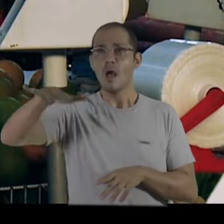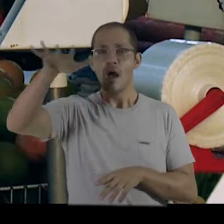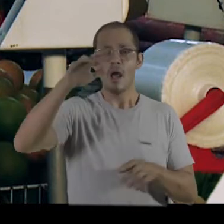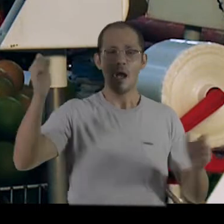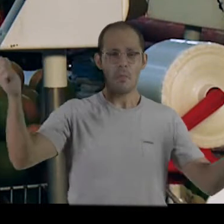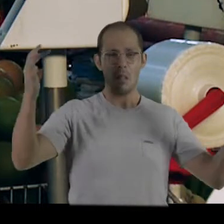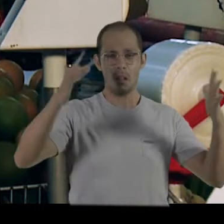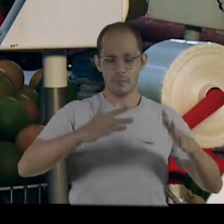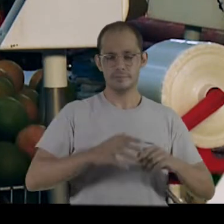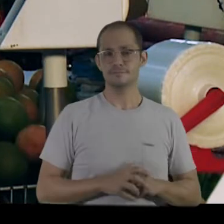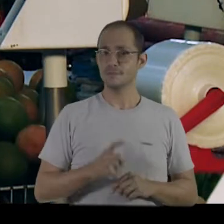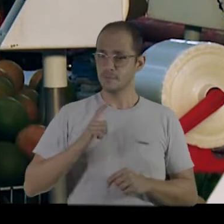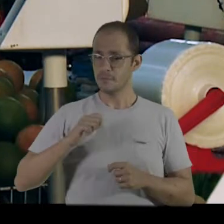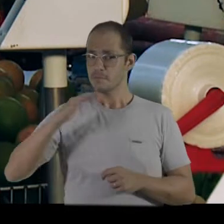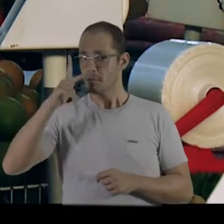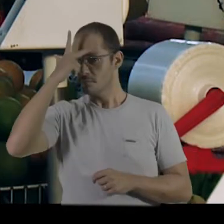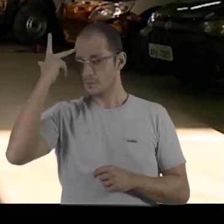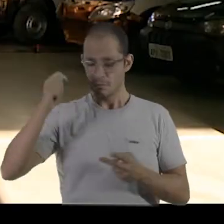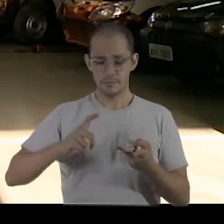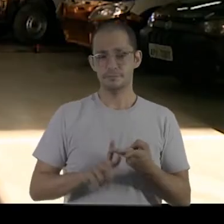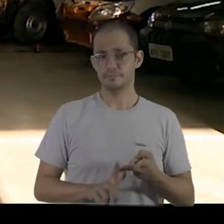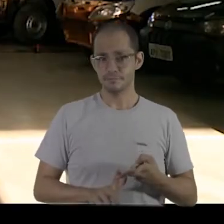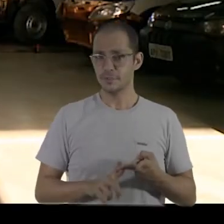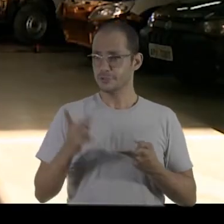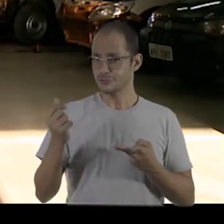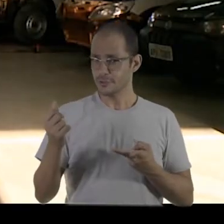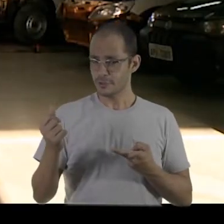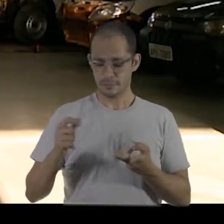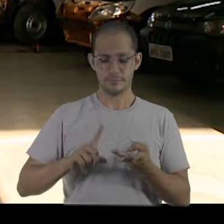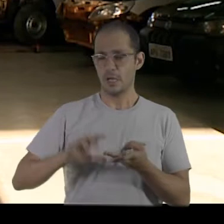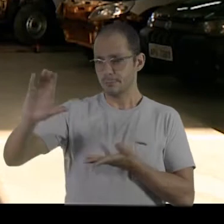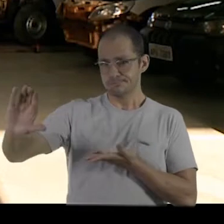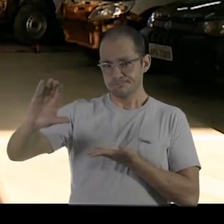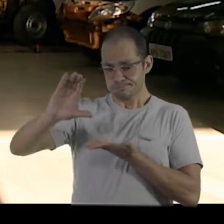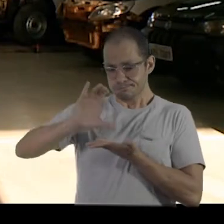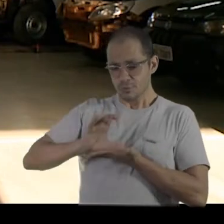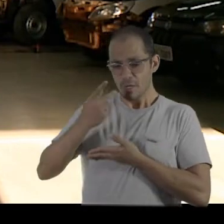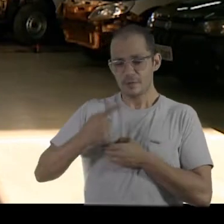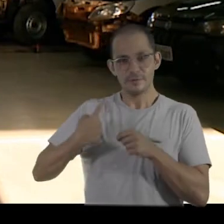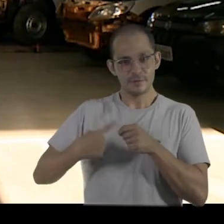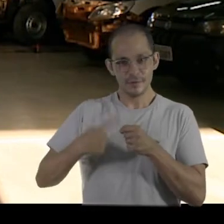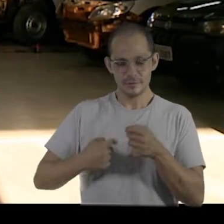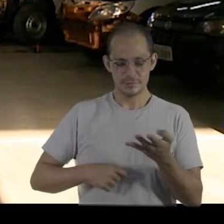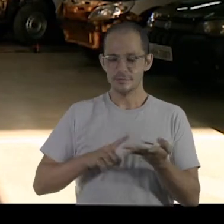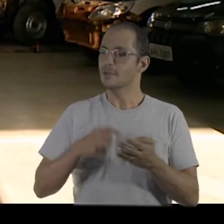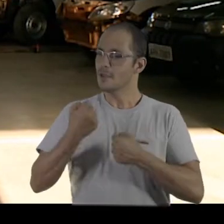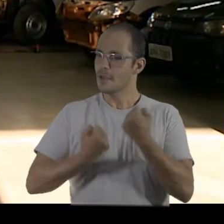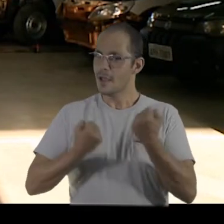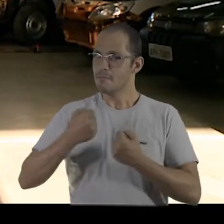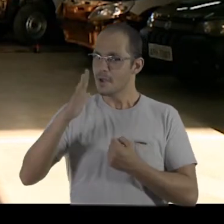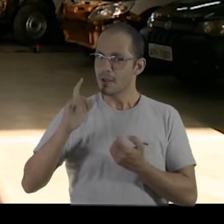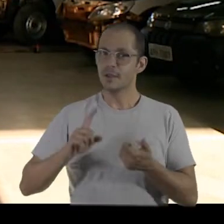toda a região, assim, não só de Palotina, de vários estados. Traz mais pessoas, traz dinheiro, mais investimento no